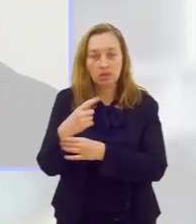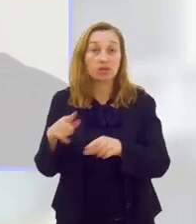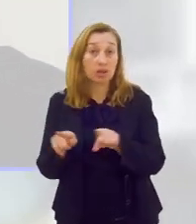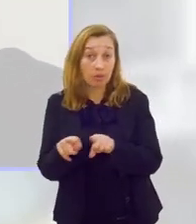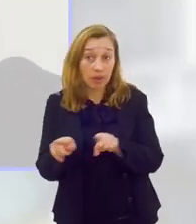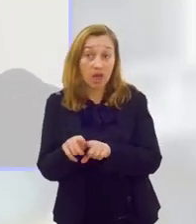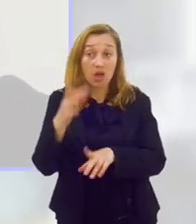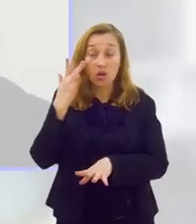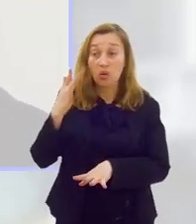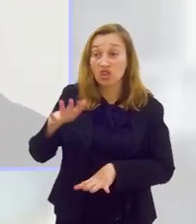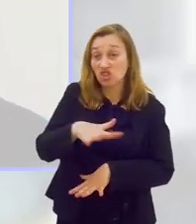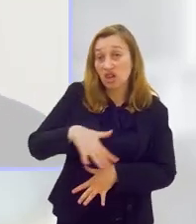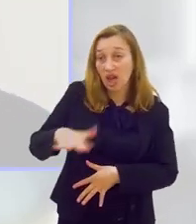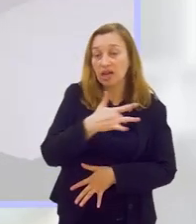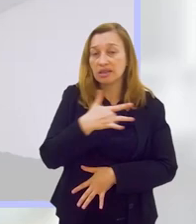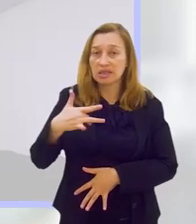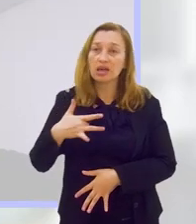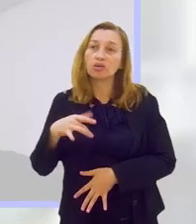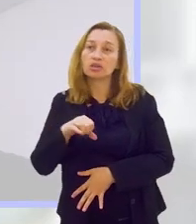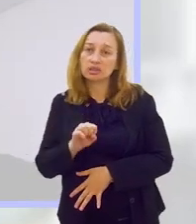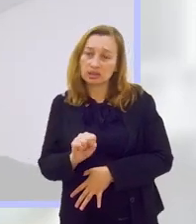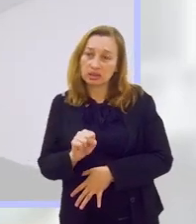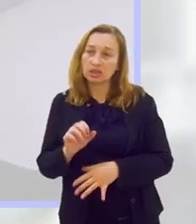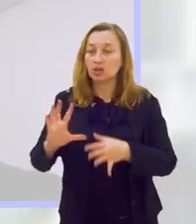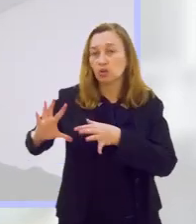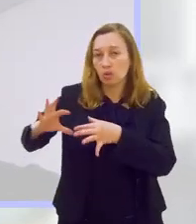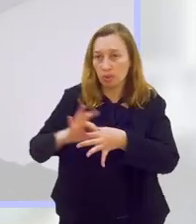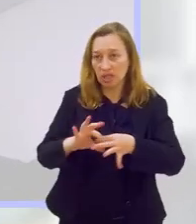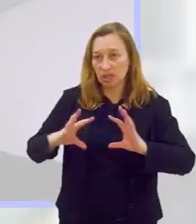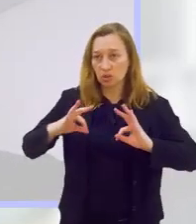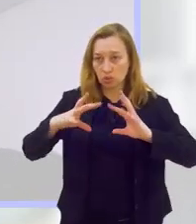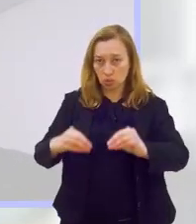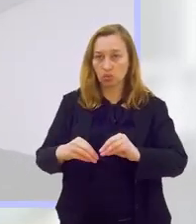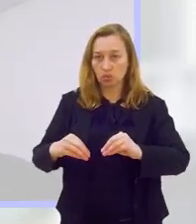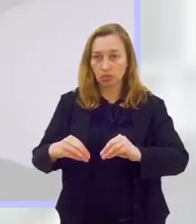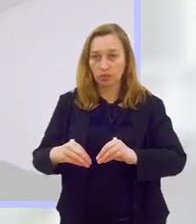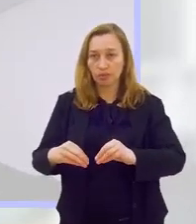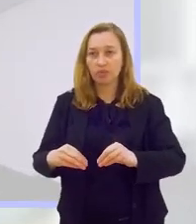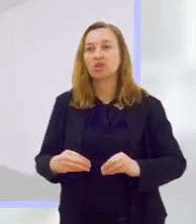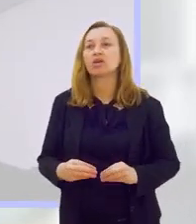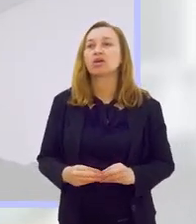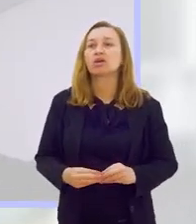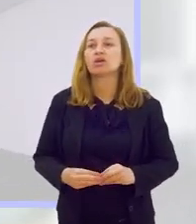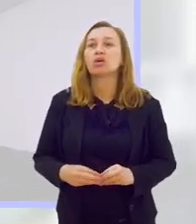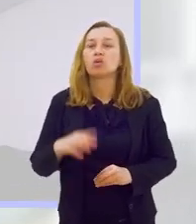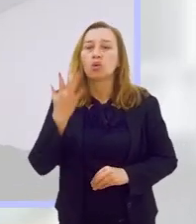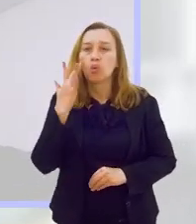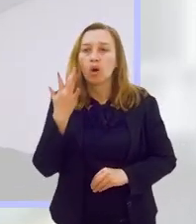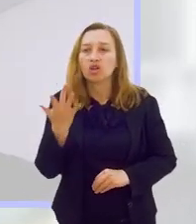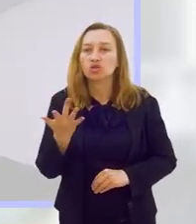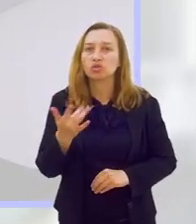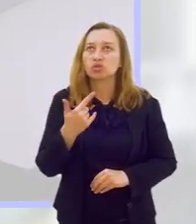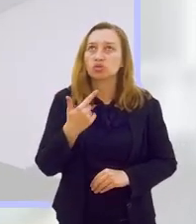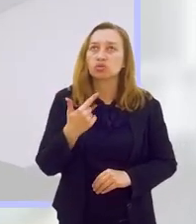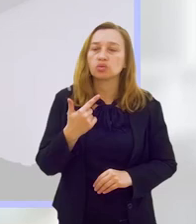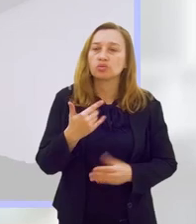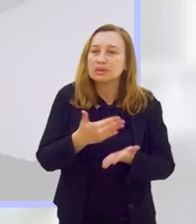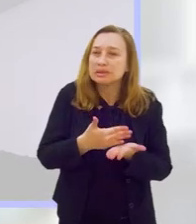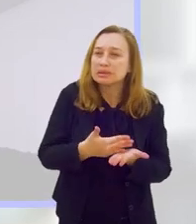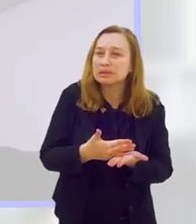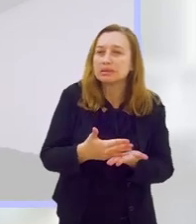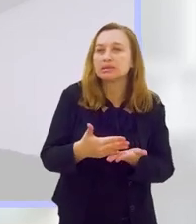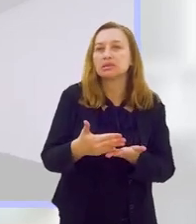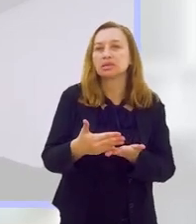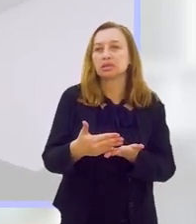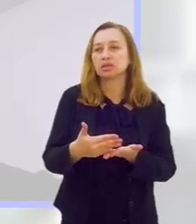em si, ela se completa. E eu acho que pra se iniciar um tratamento